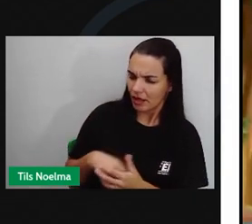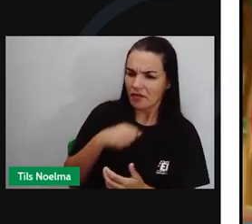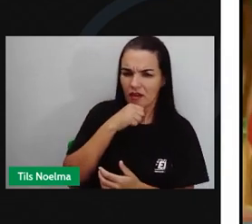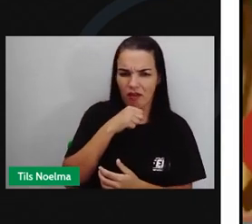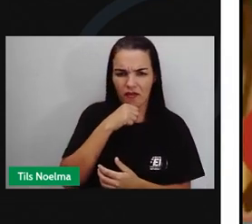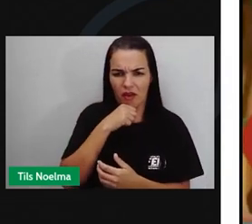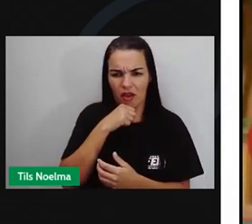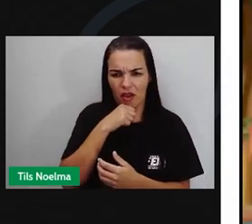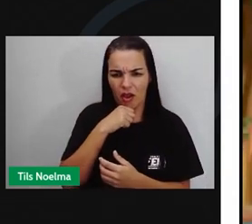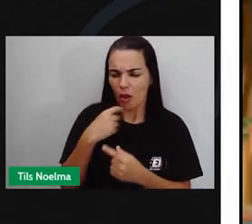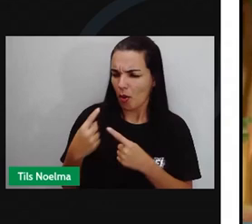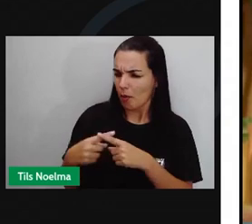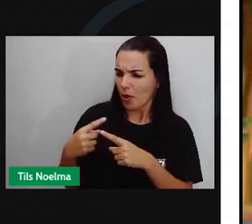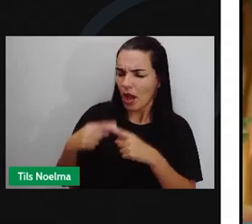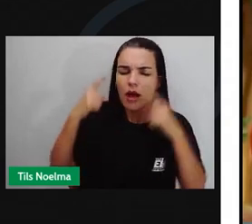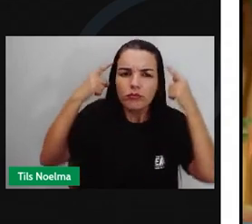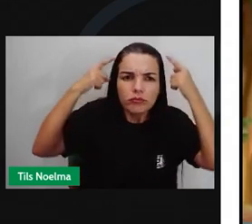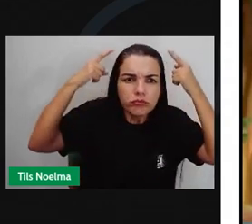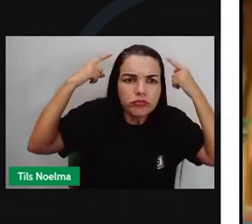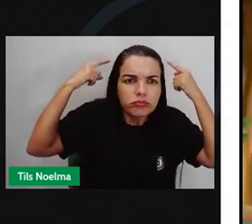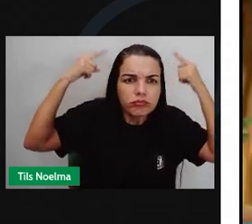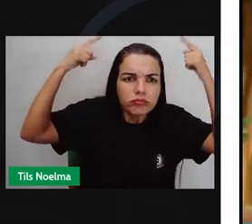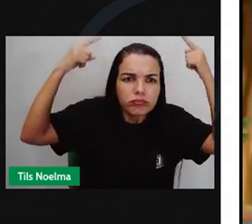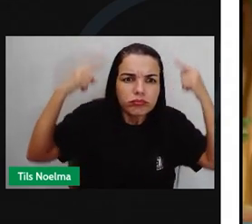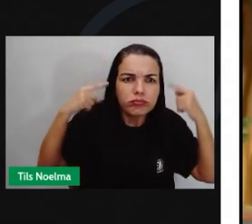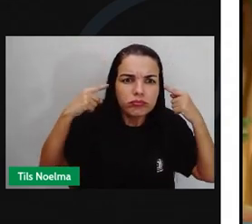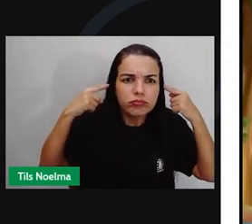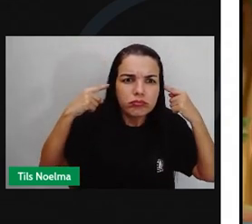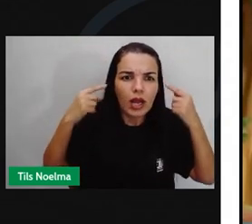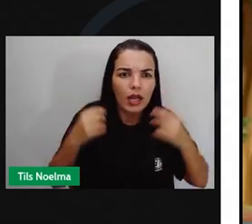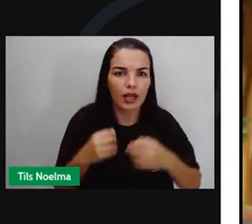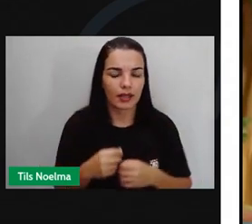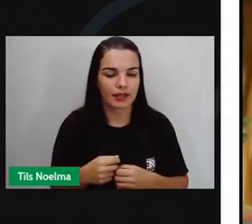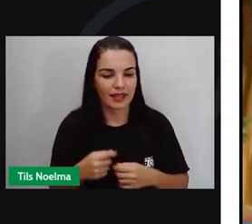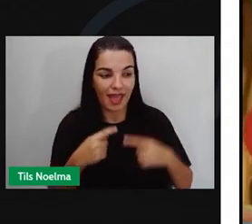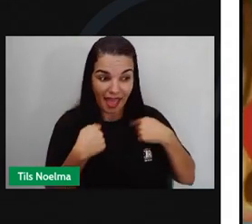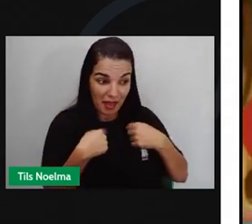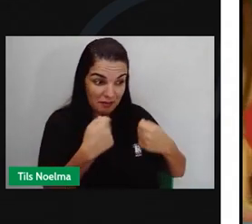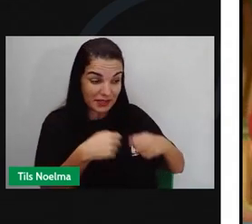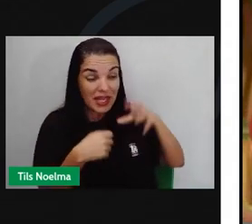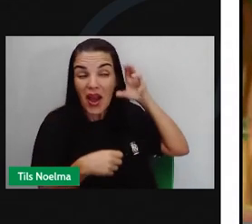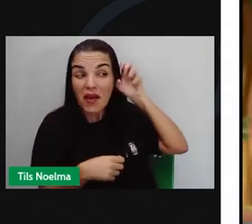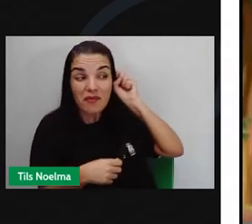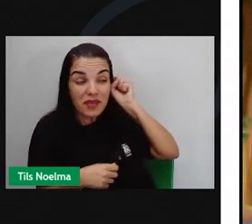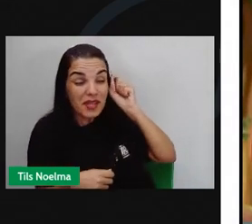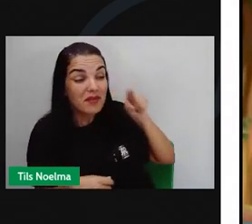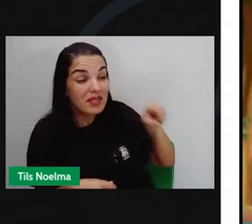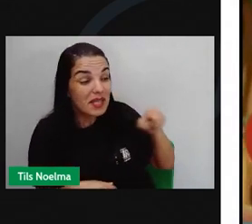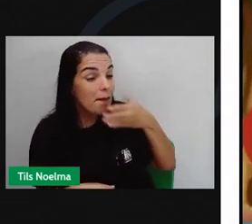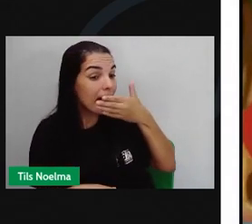que essas orelhas tão grandes? É para te ouvir melhor?